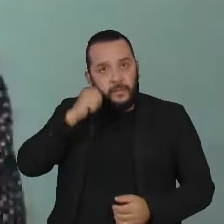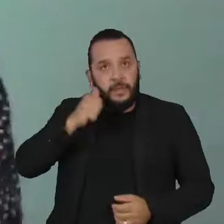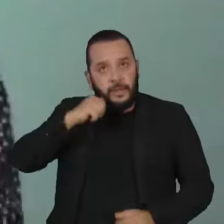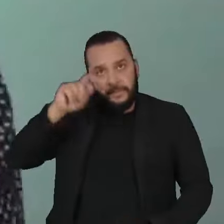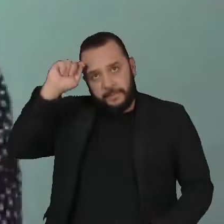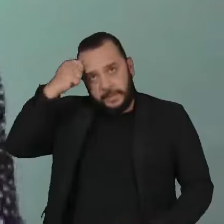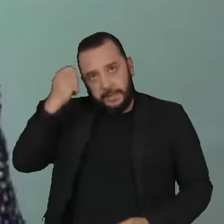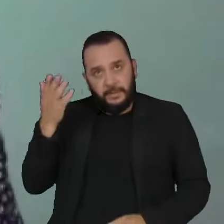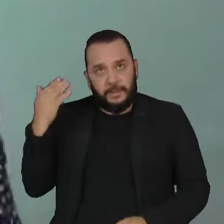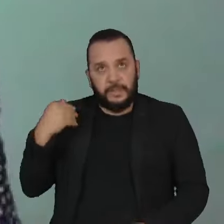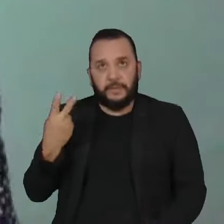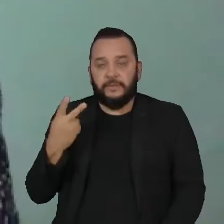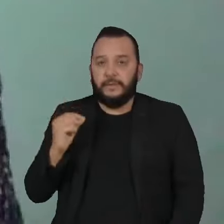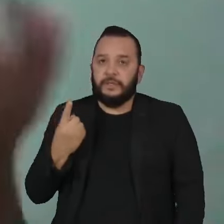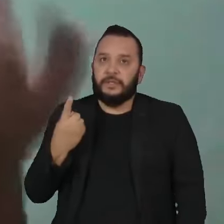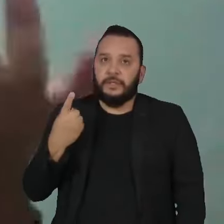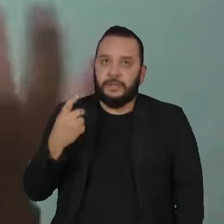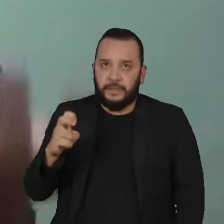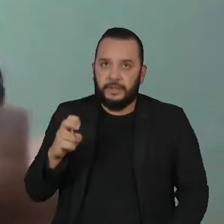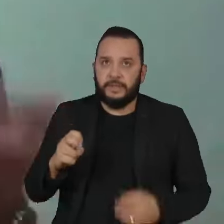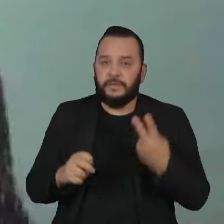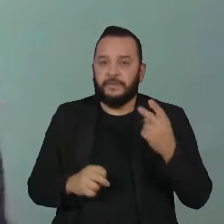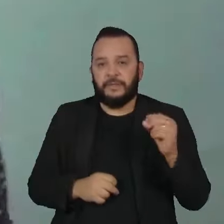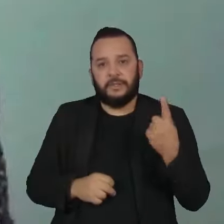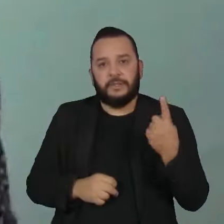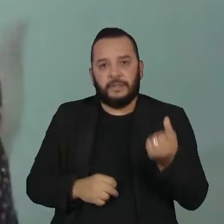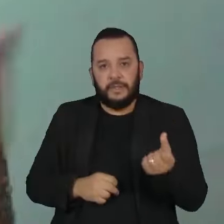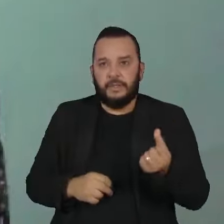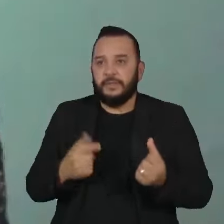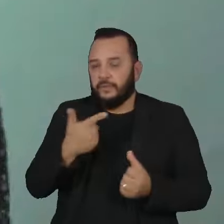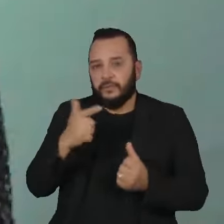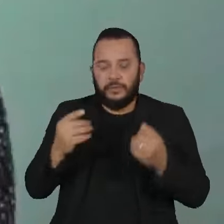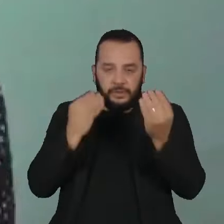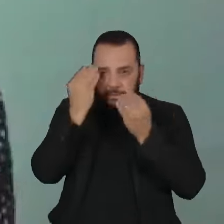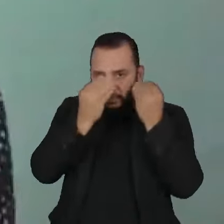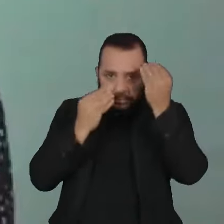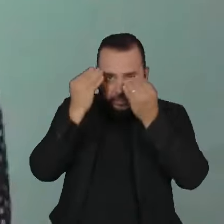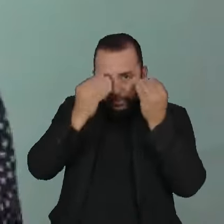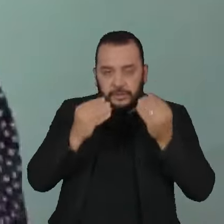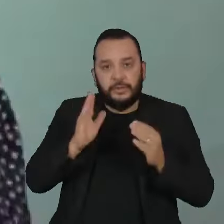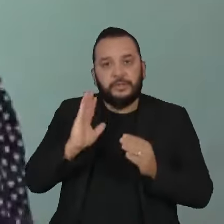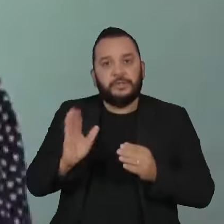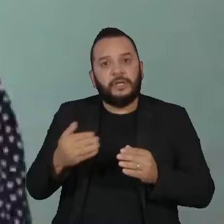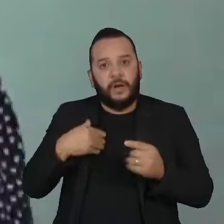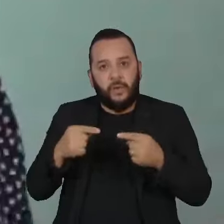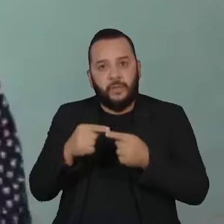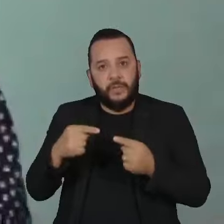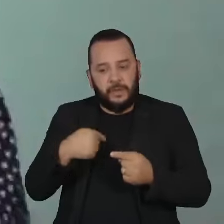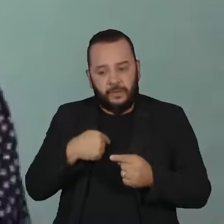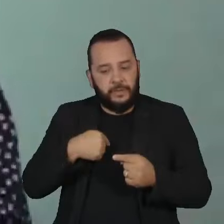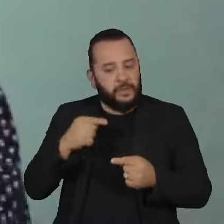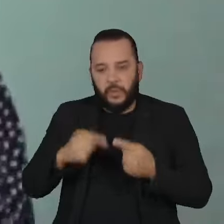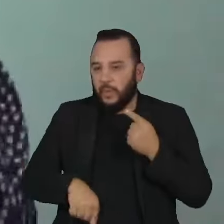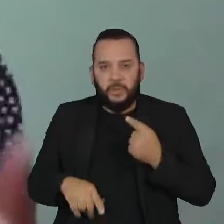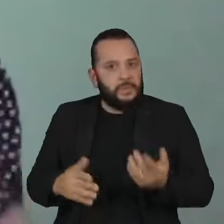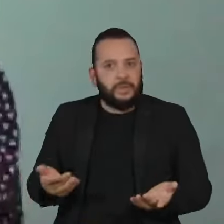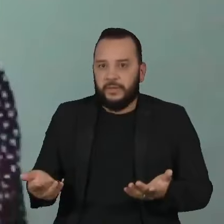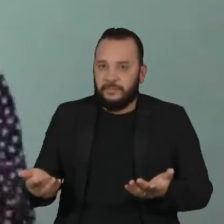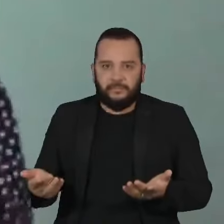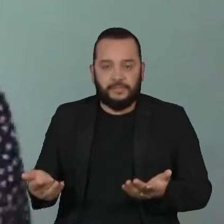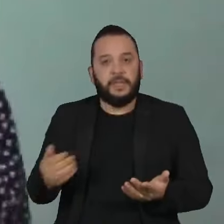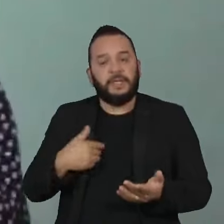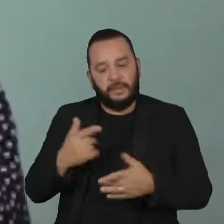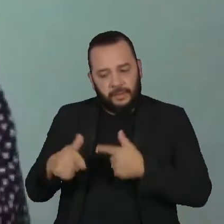em 2015, 2016, não existia tanto cosmético para pessoas da minha pele. Eu trabalhei duro, estudei muito, fiz